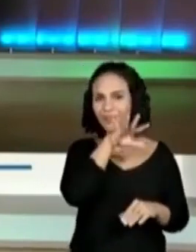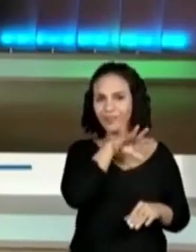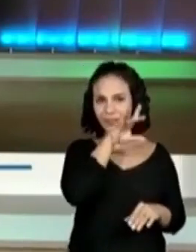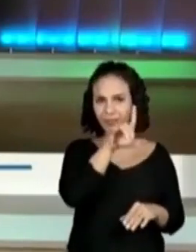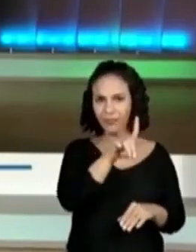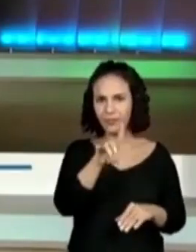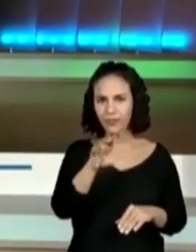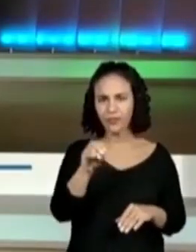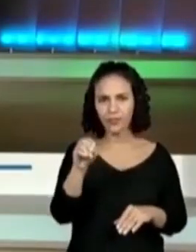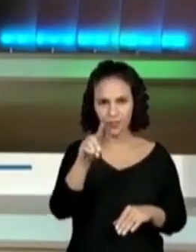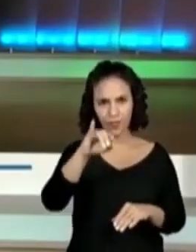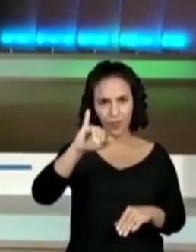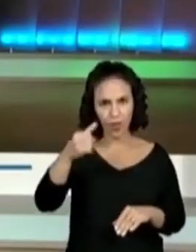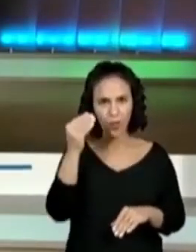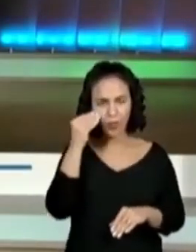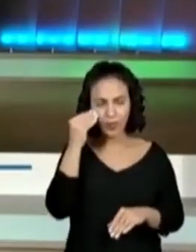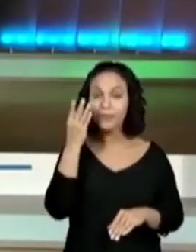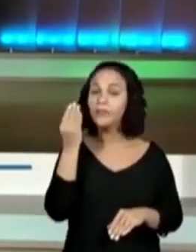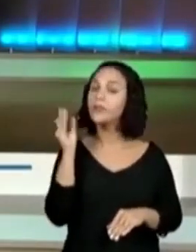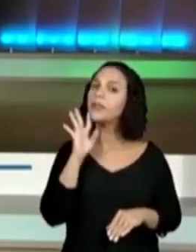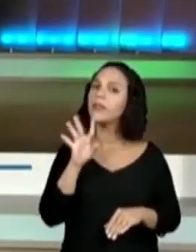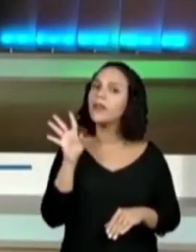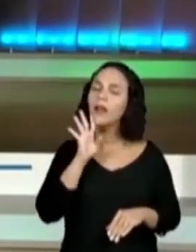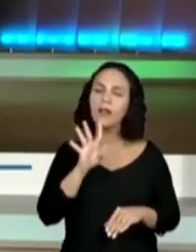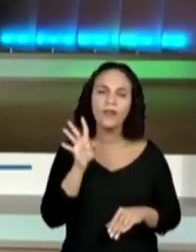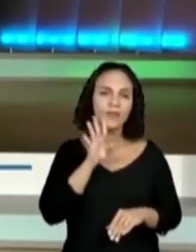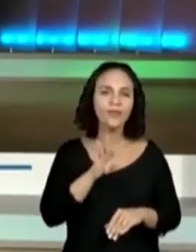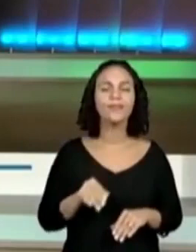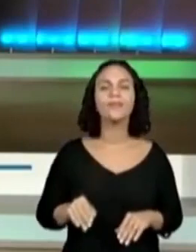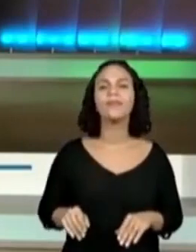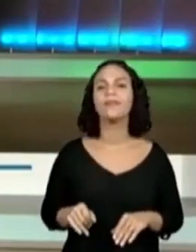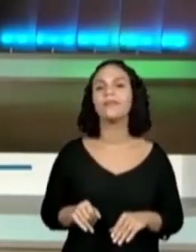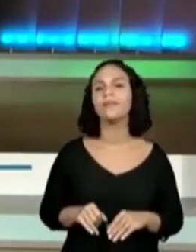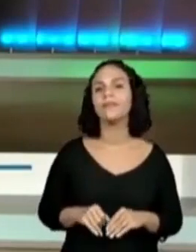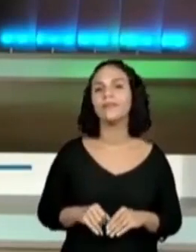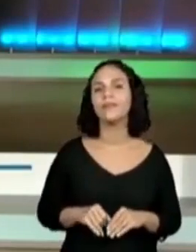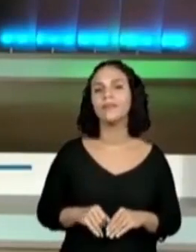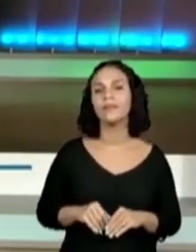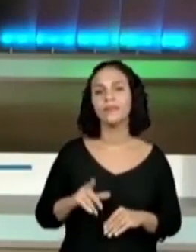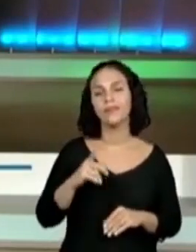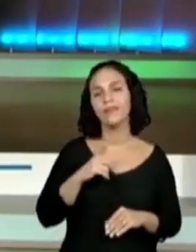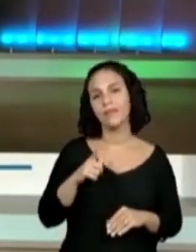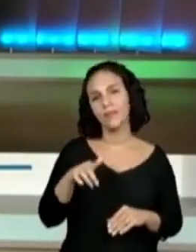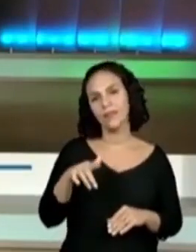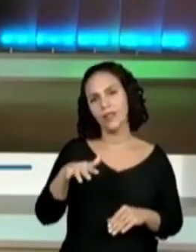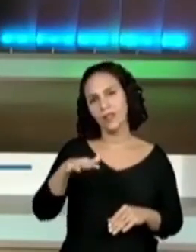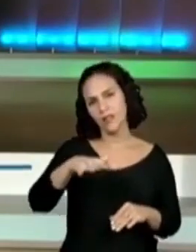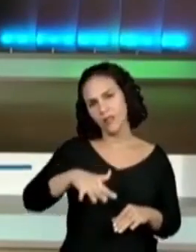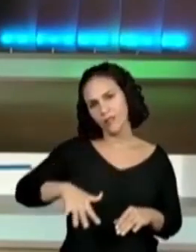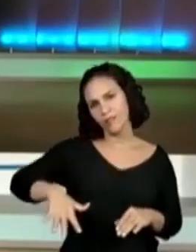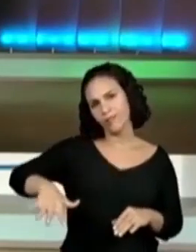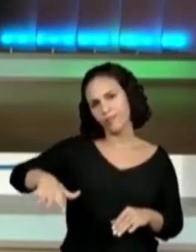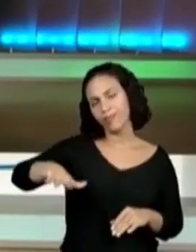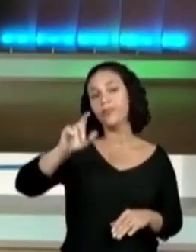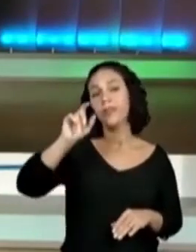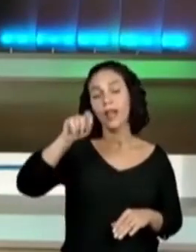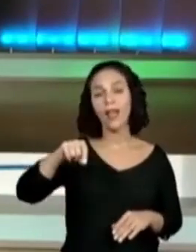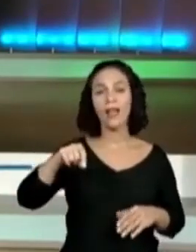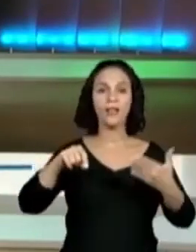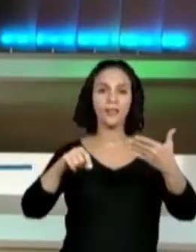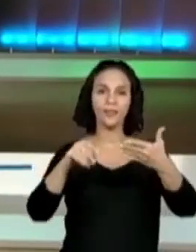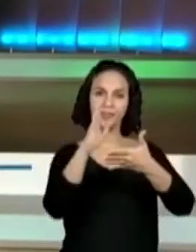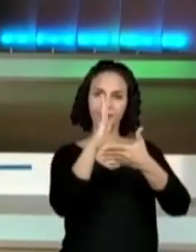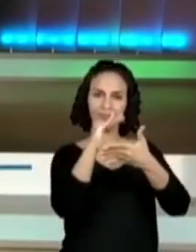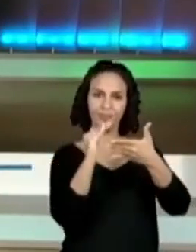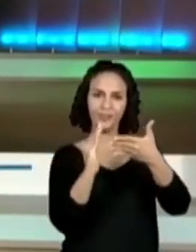Paulo, quem tiver a oportunidade, é bem legal. É uma parte aí, um pequeno fragmento da Mata Atlântica,